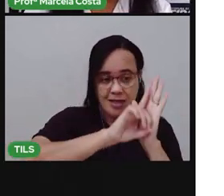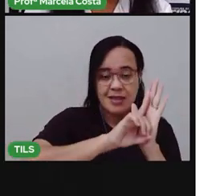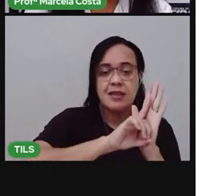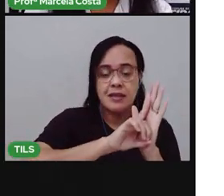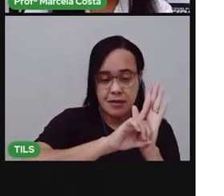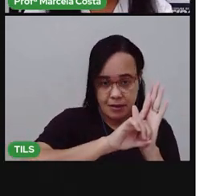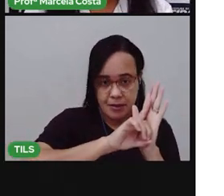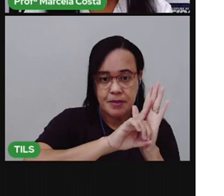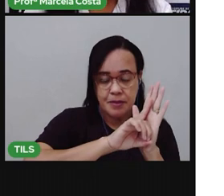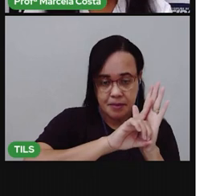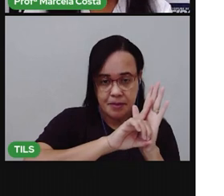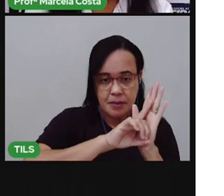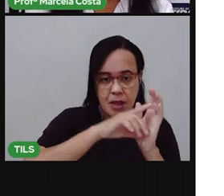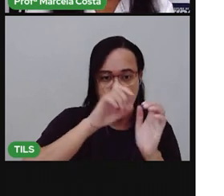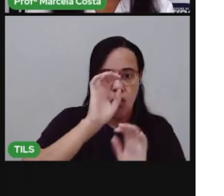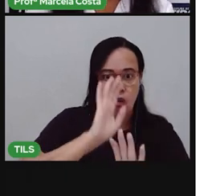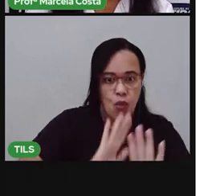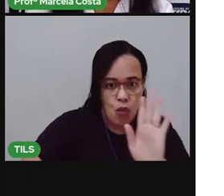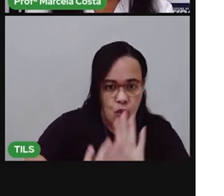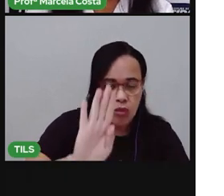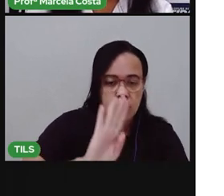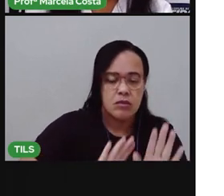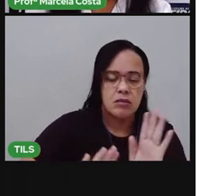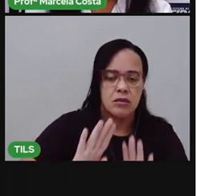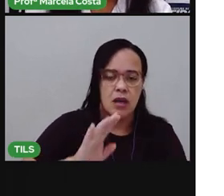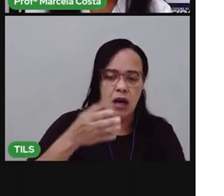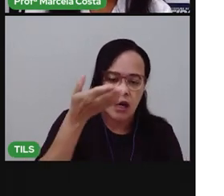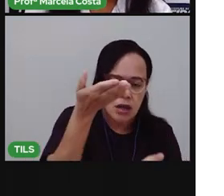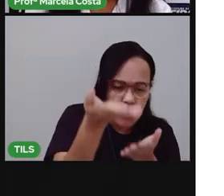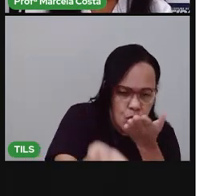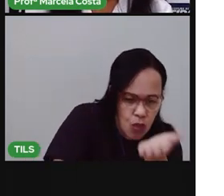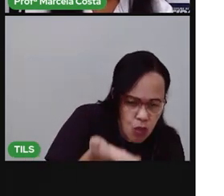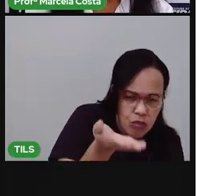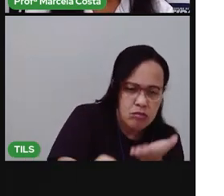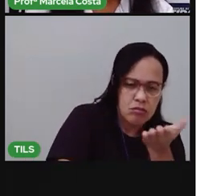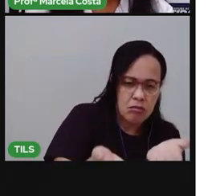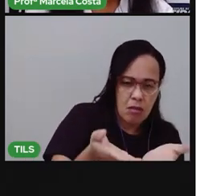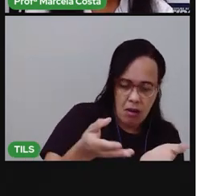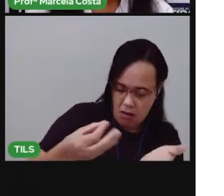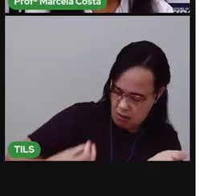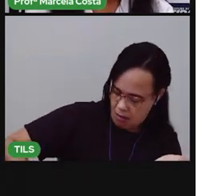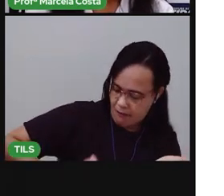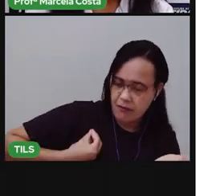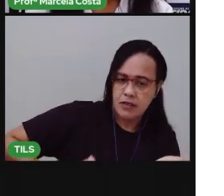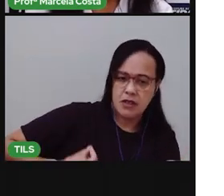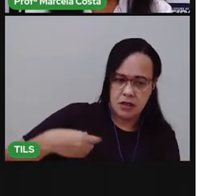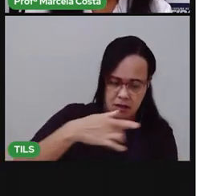de receber cuidados de saúde, de ter atendimento prioritário em hospitais.